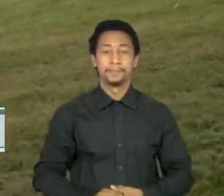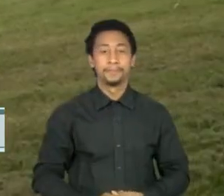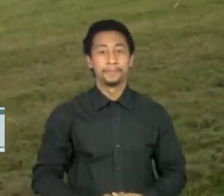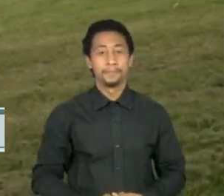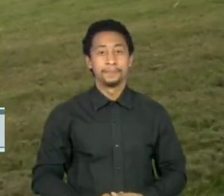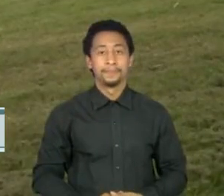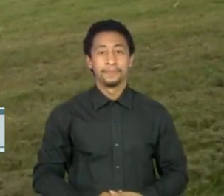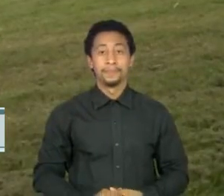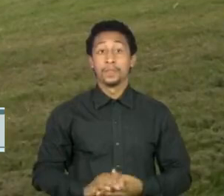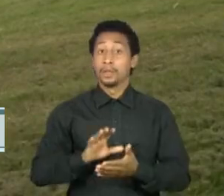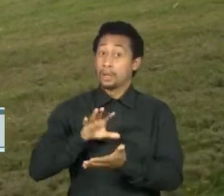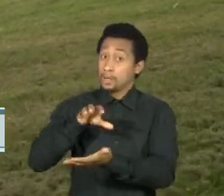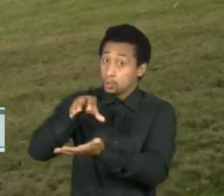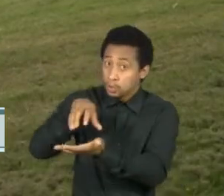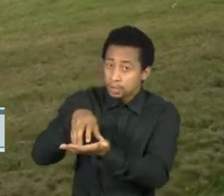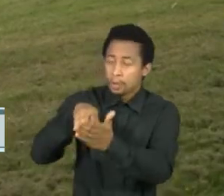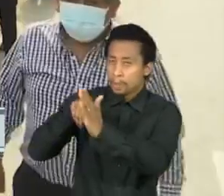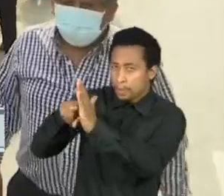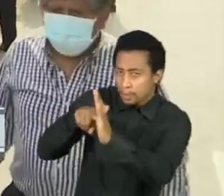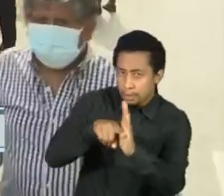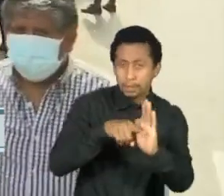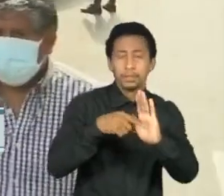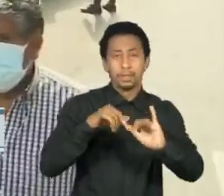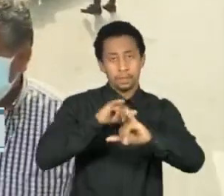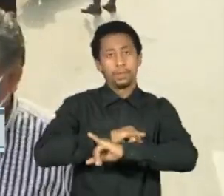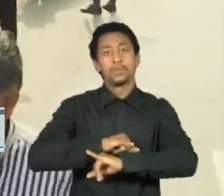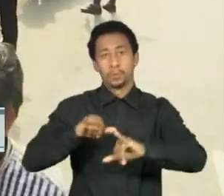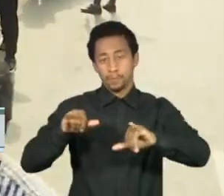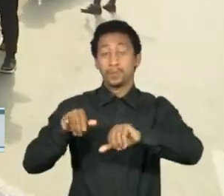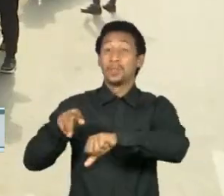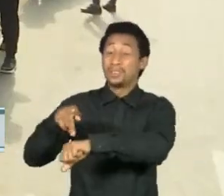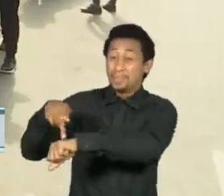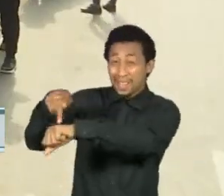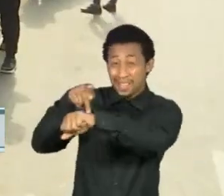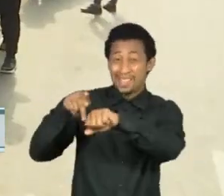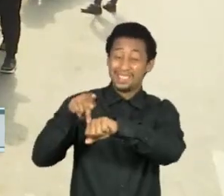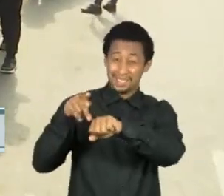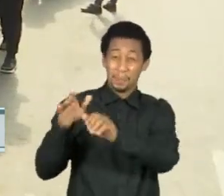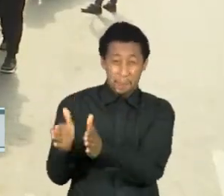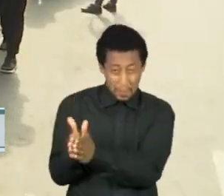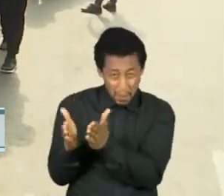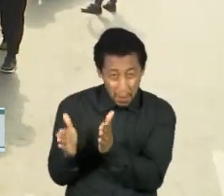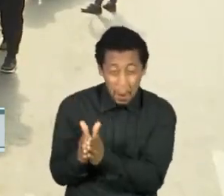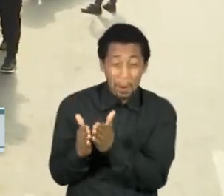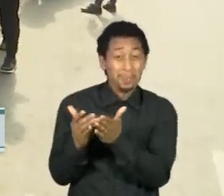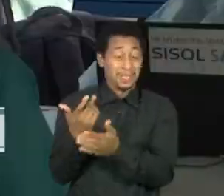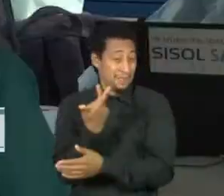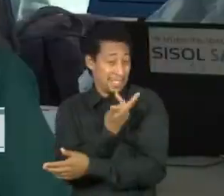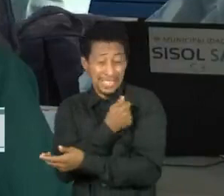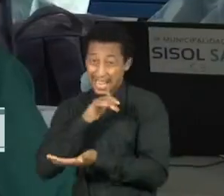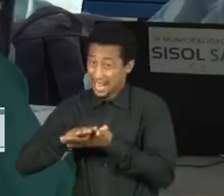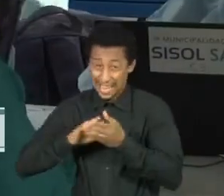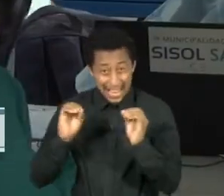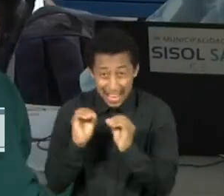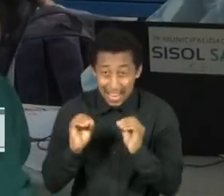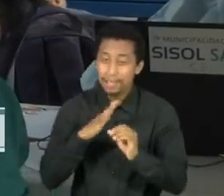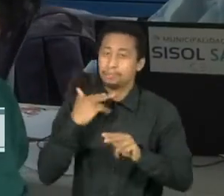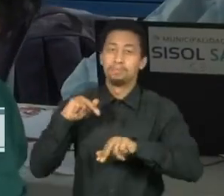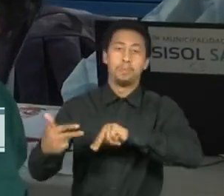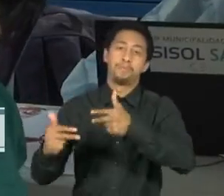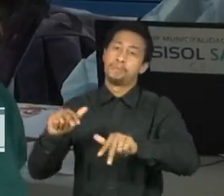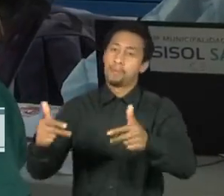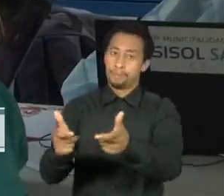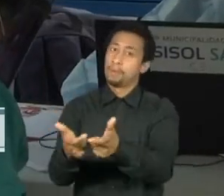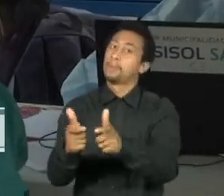A instituição ressaltou que os países com populações mais vulneráveis poderão ter altas taxas de mortalidade. Três